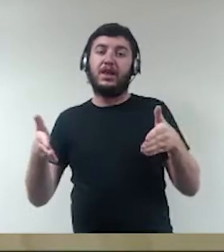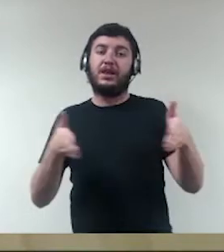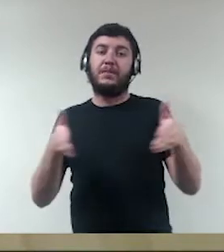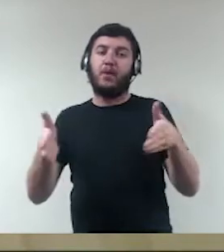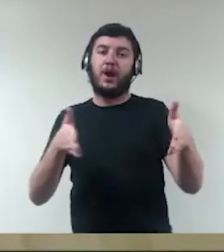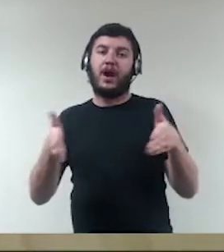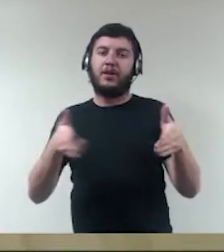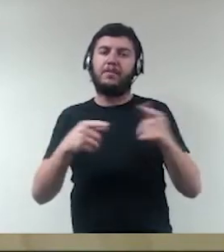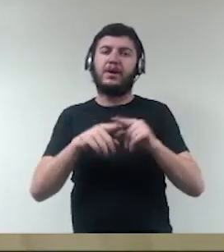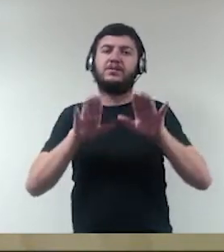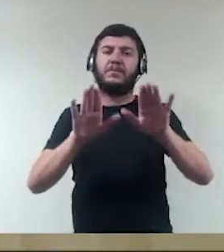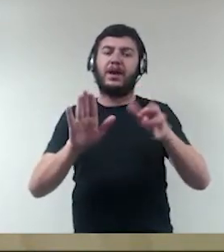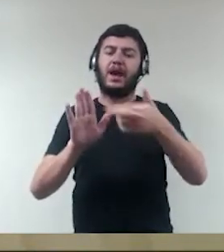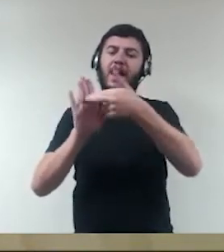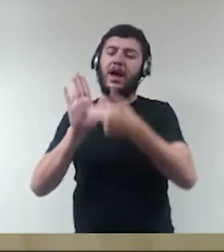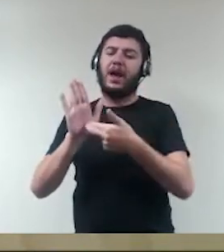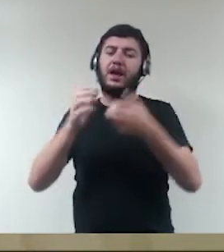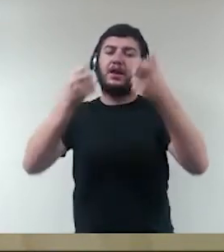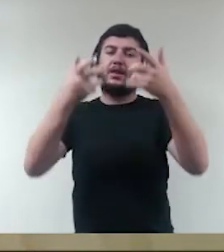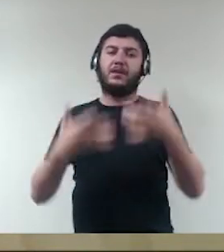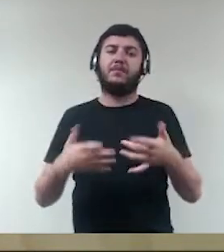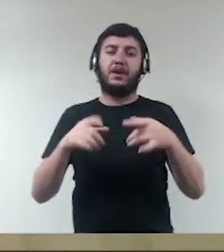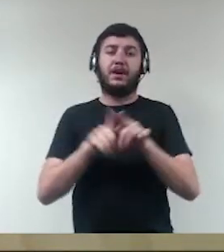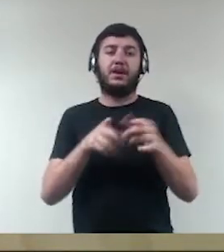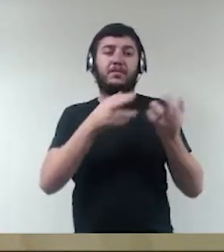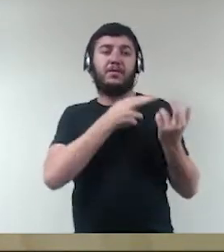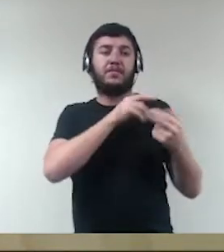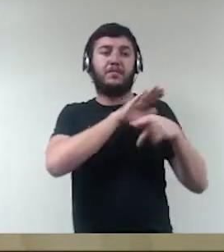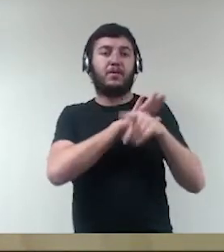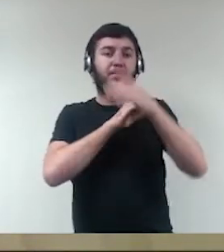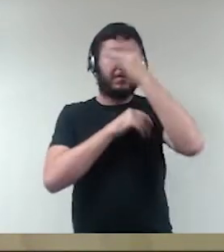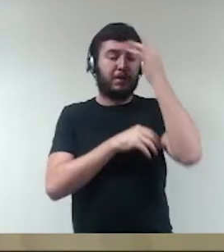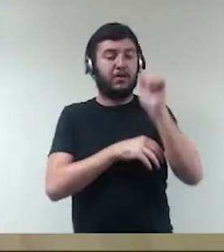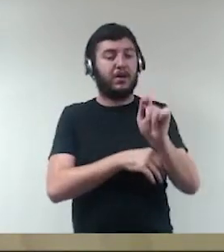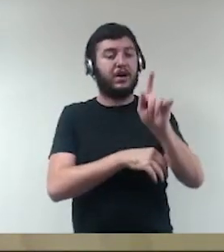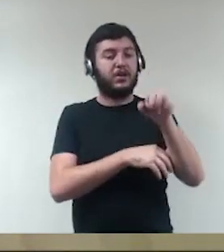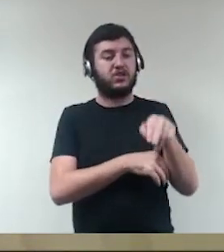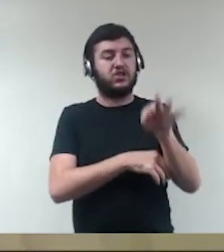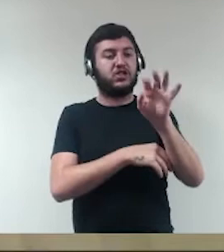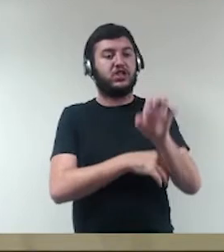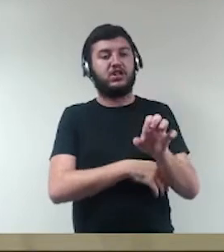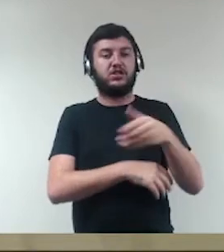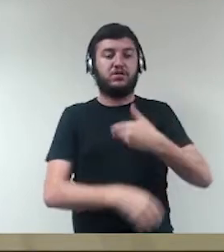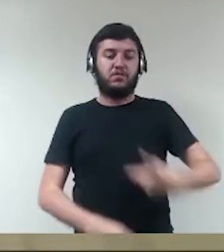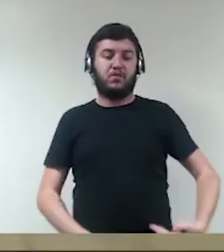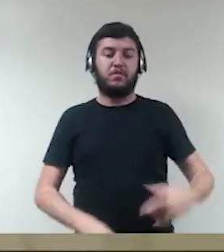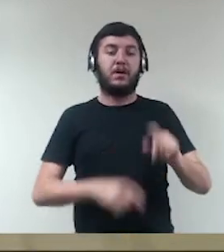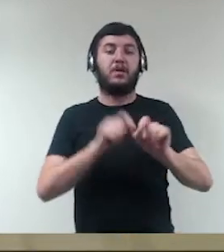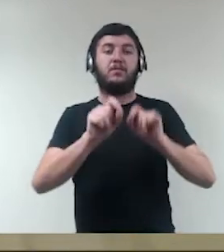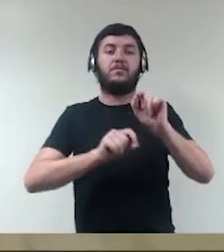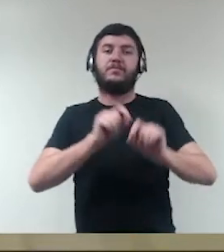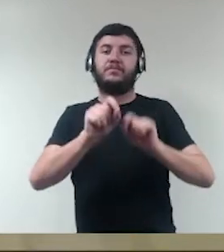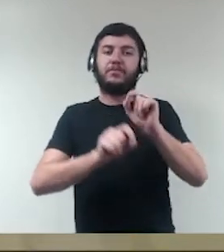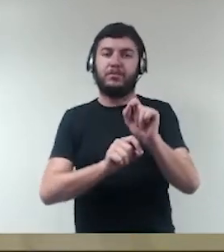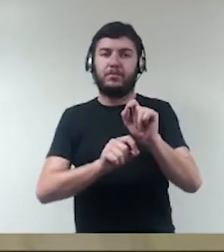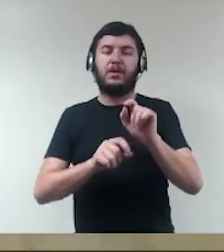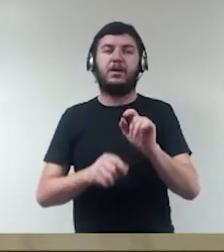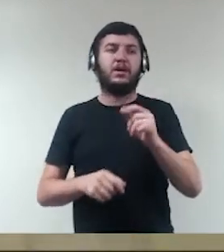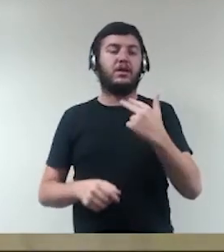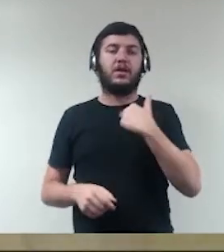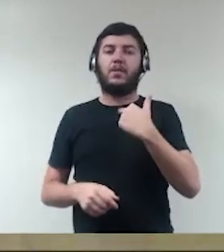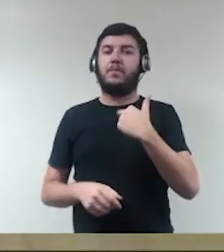regra geral de responsabilidade do agente público, né? É... É que eles não exorbitem de suas